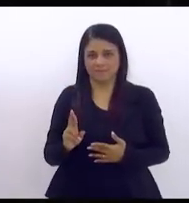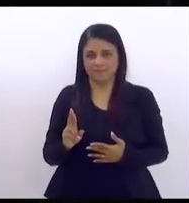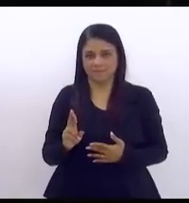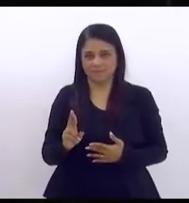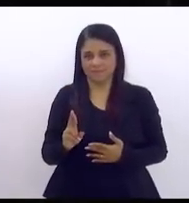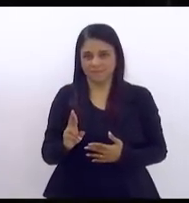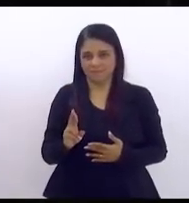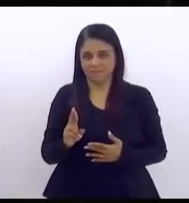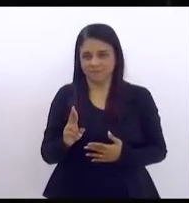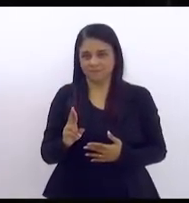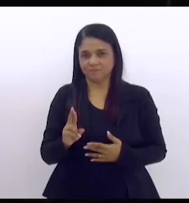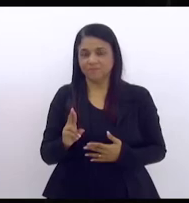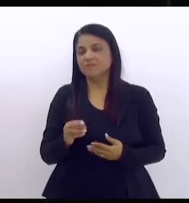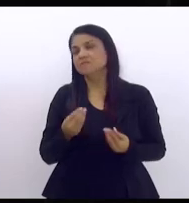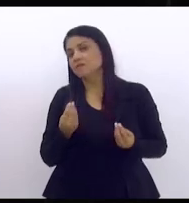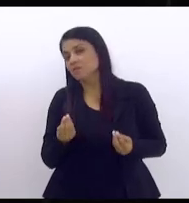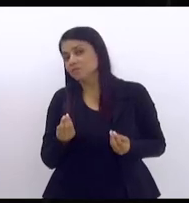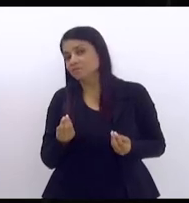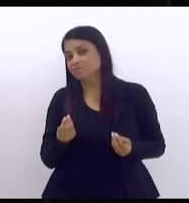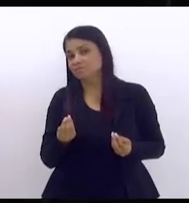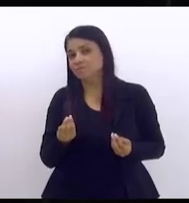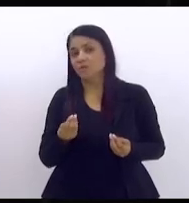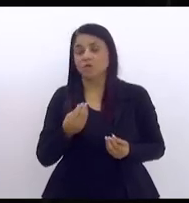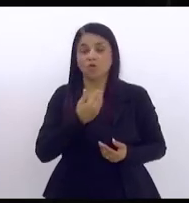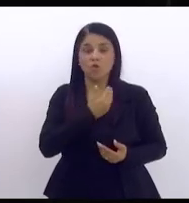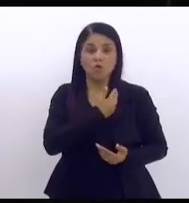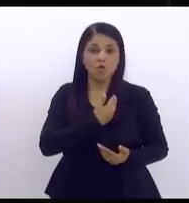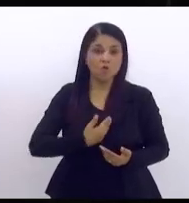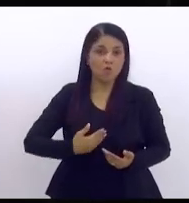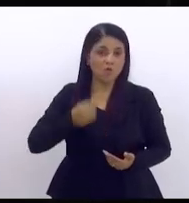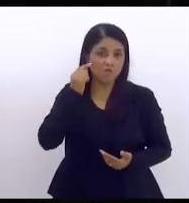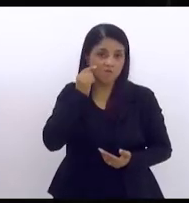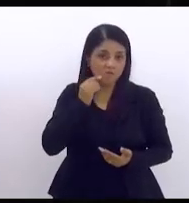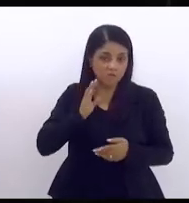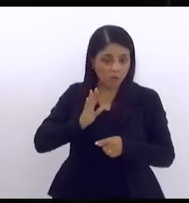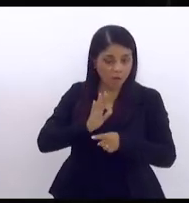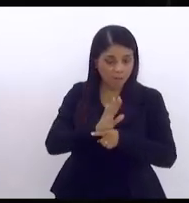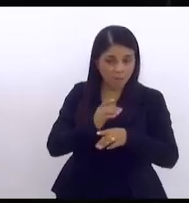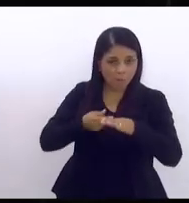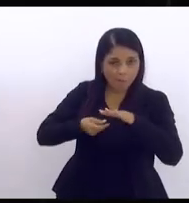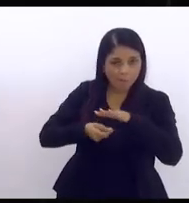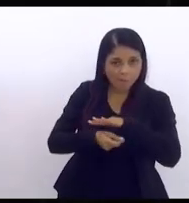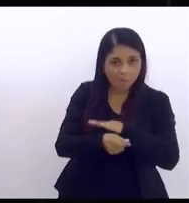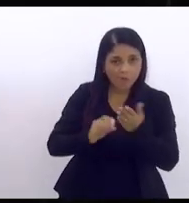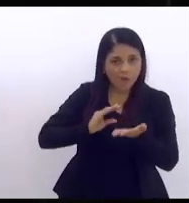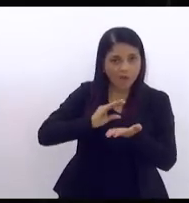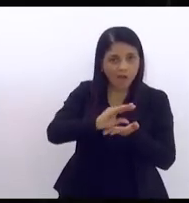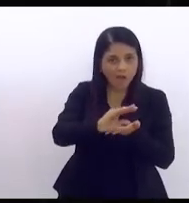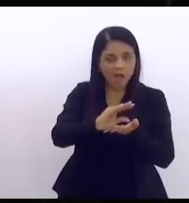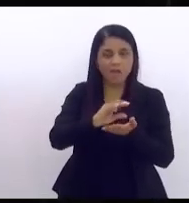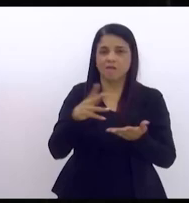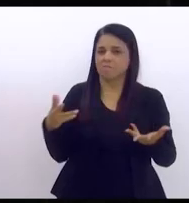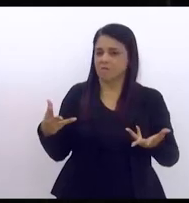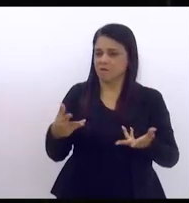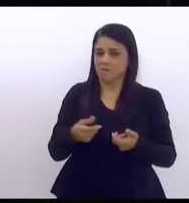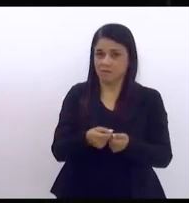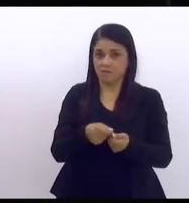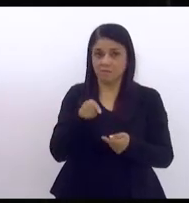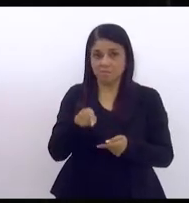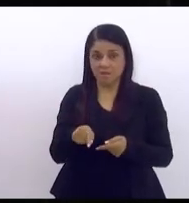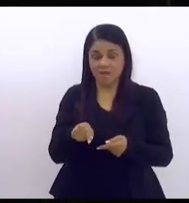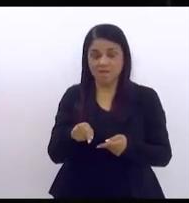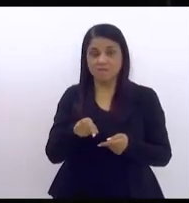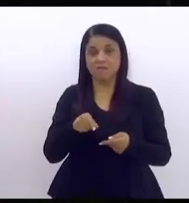milhões então na hora do governador contribuir é uma maravilha mas na hora dos